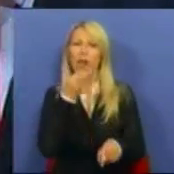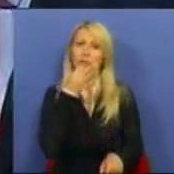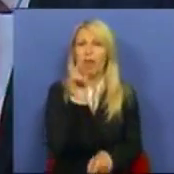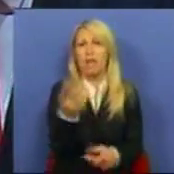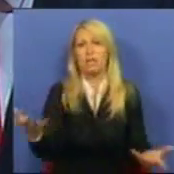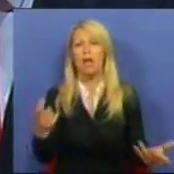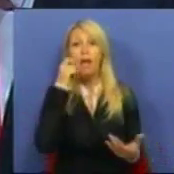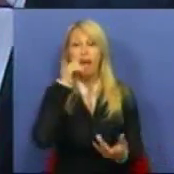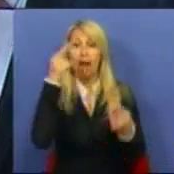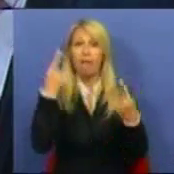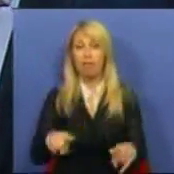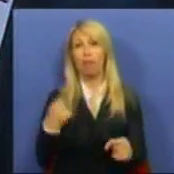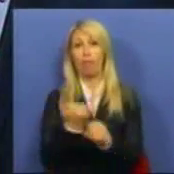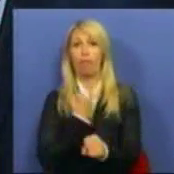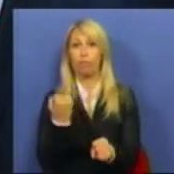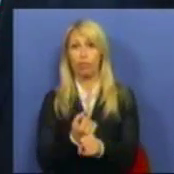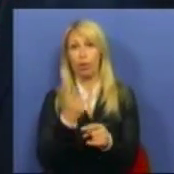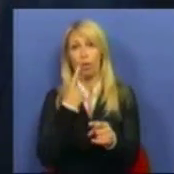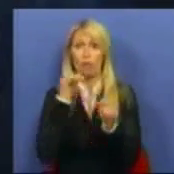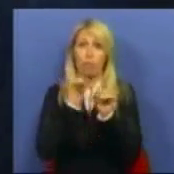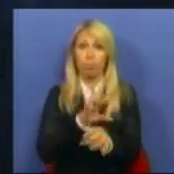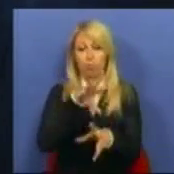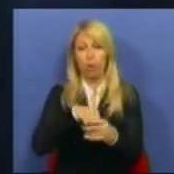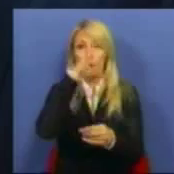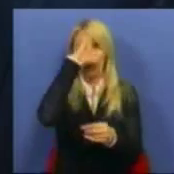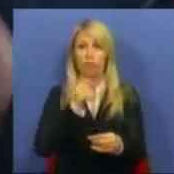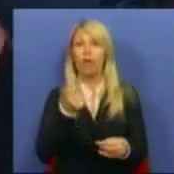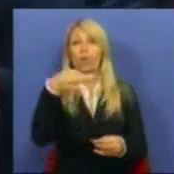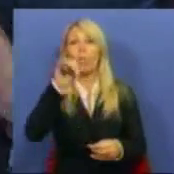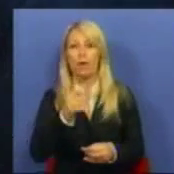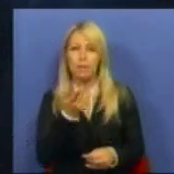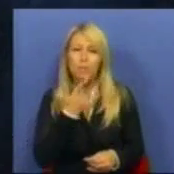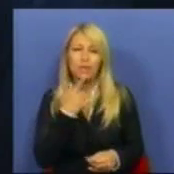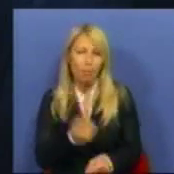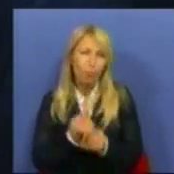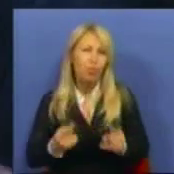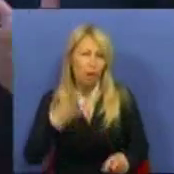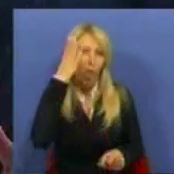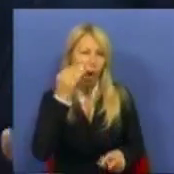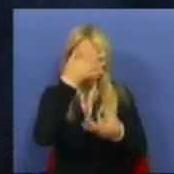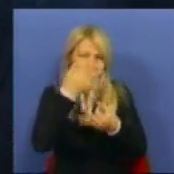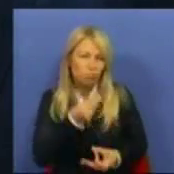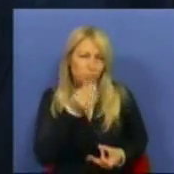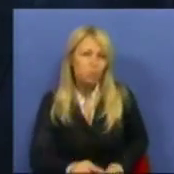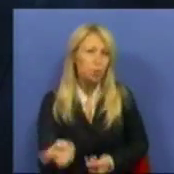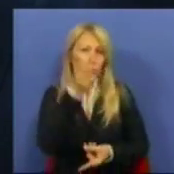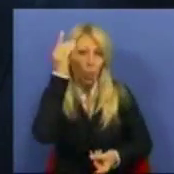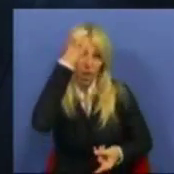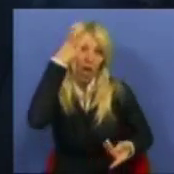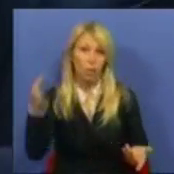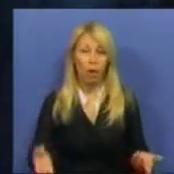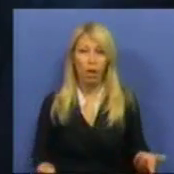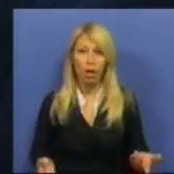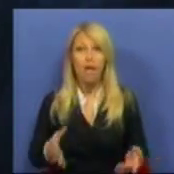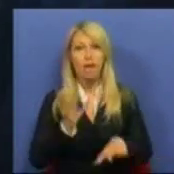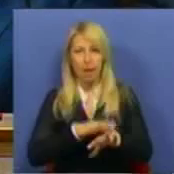funções como independente num Governo do Partido Socialista. Percebe porque é que eu acho que isso é desonesto do ponto de vista intelectual, Sr. Deputado?